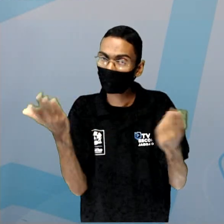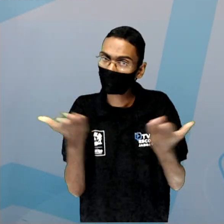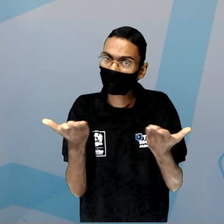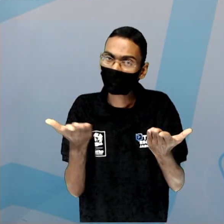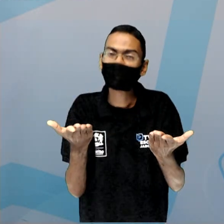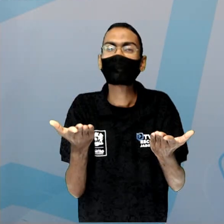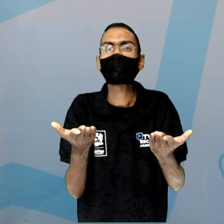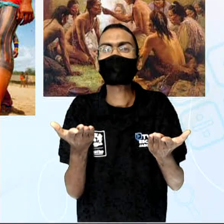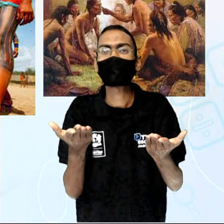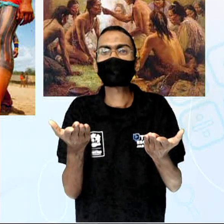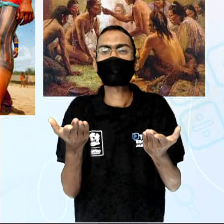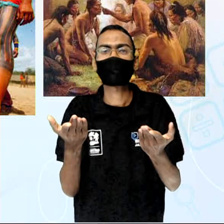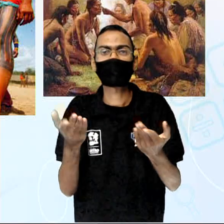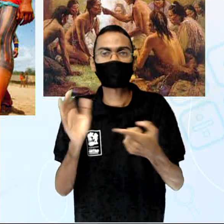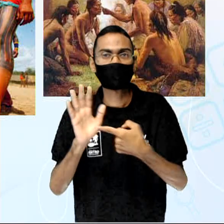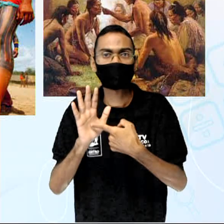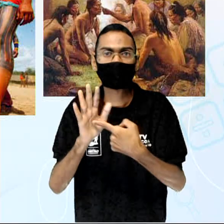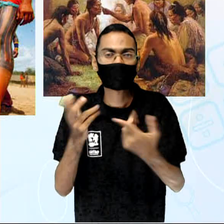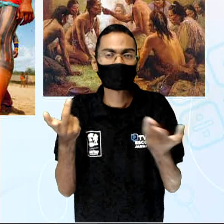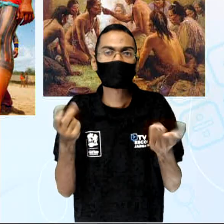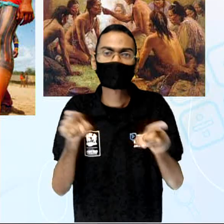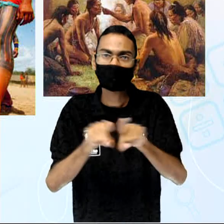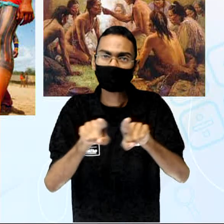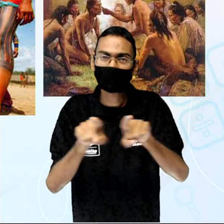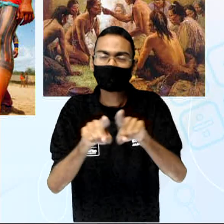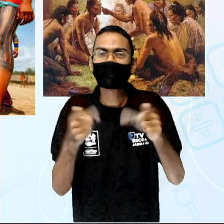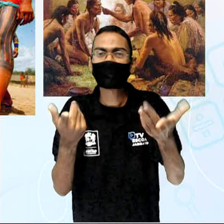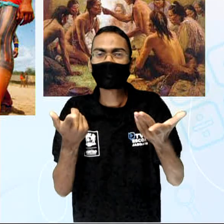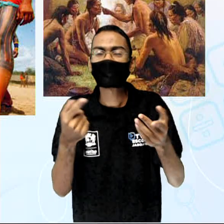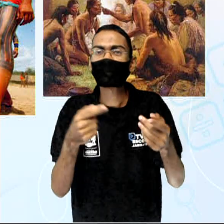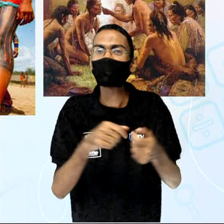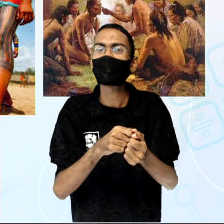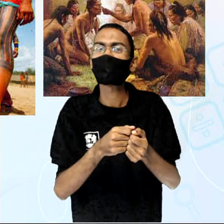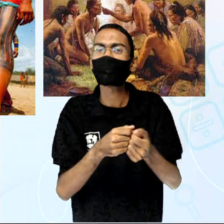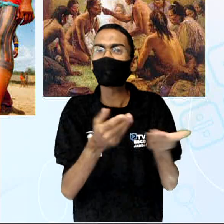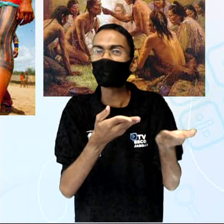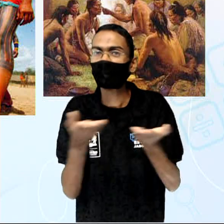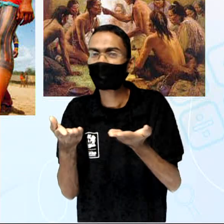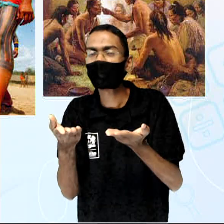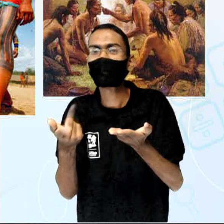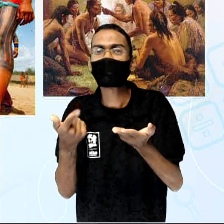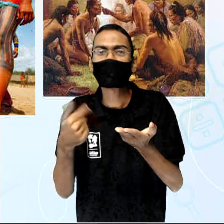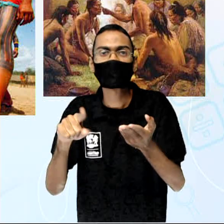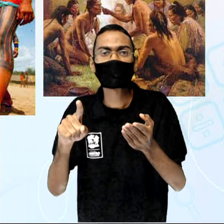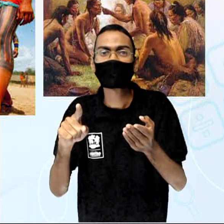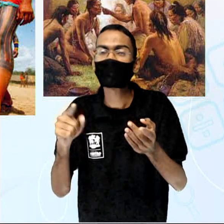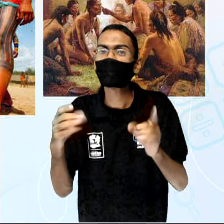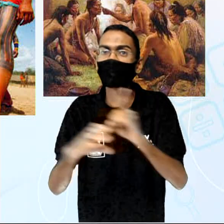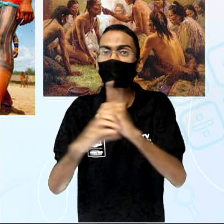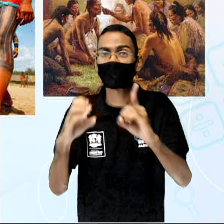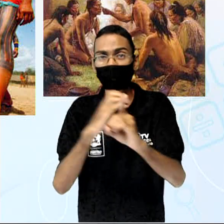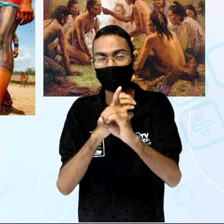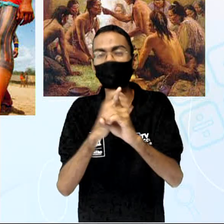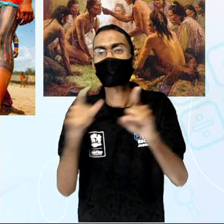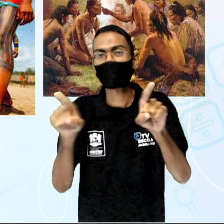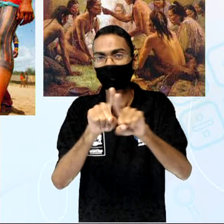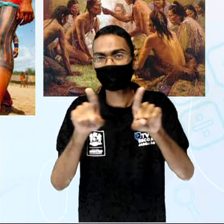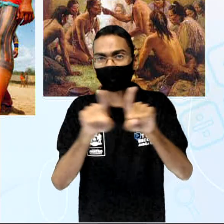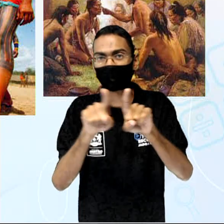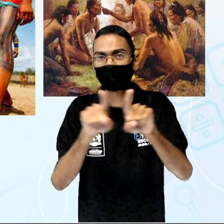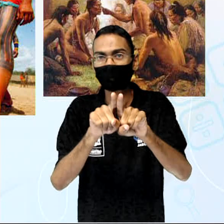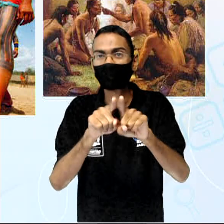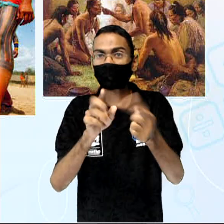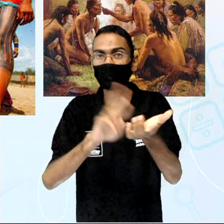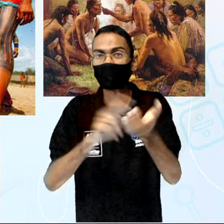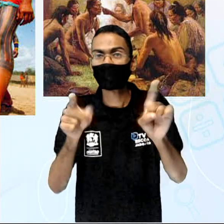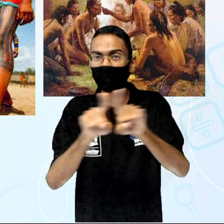algumas imagens de rituais sagrados para os indígenas, tanto os norte-americanos, e